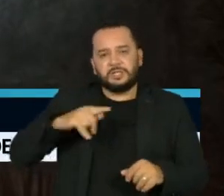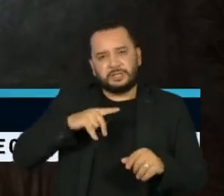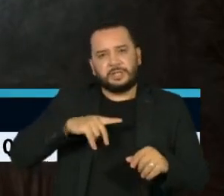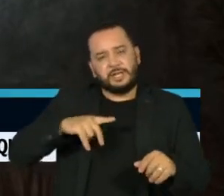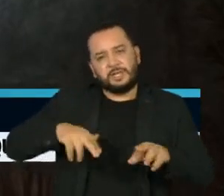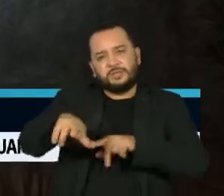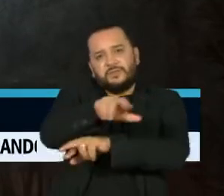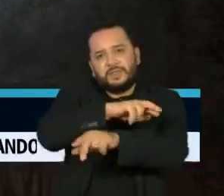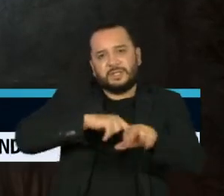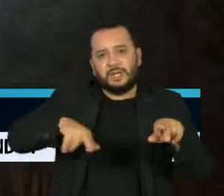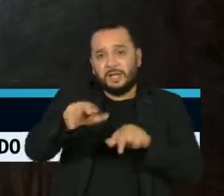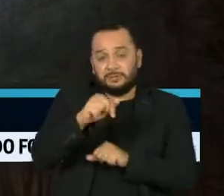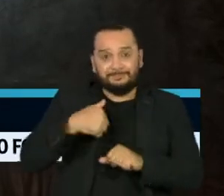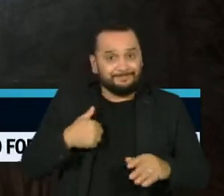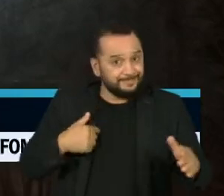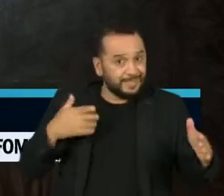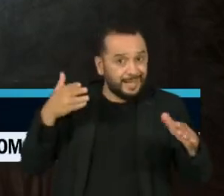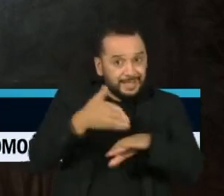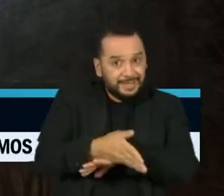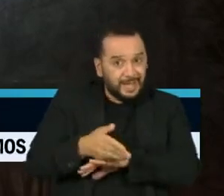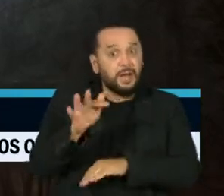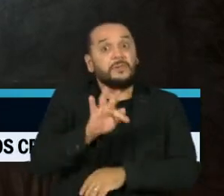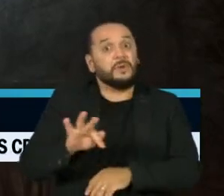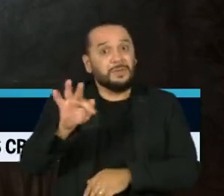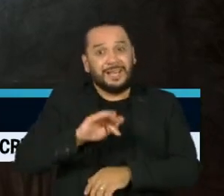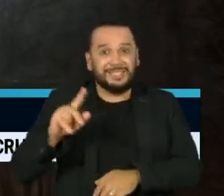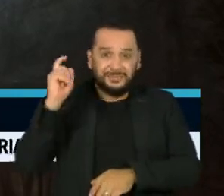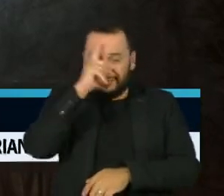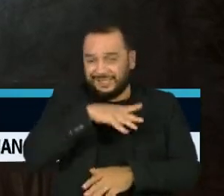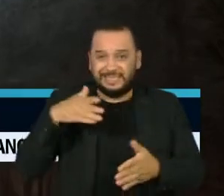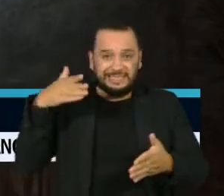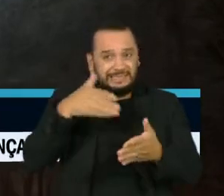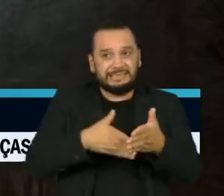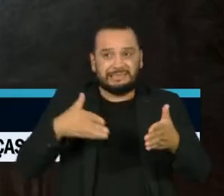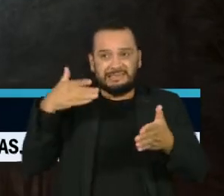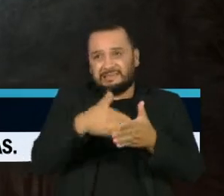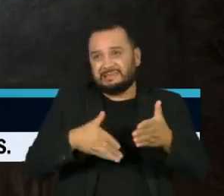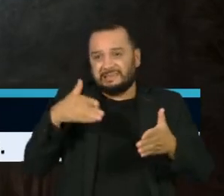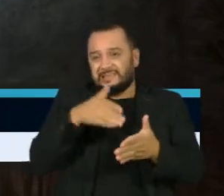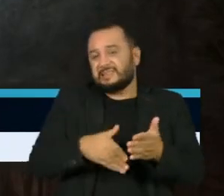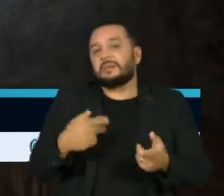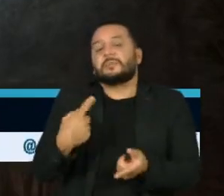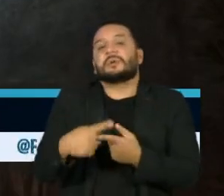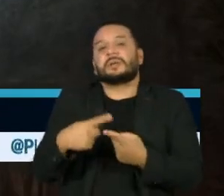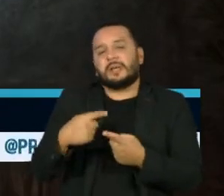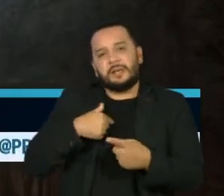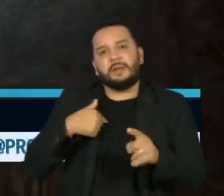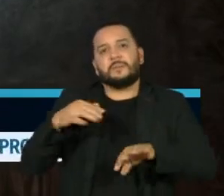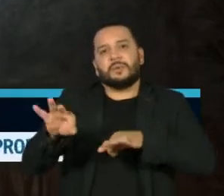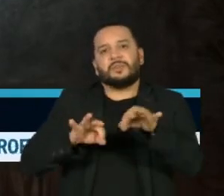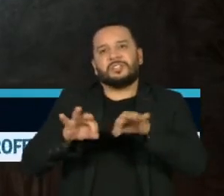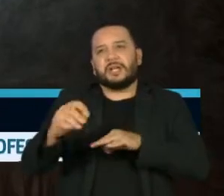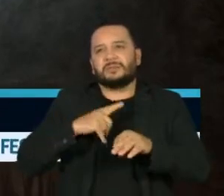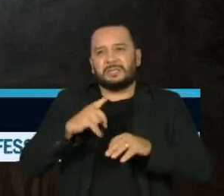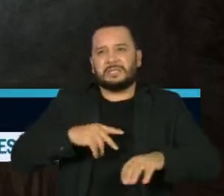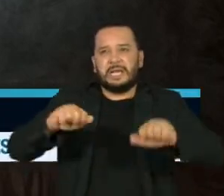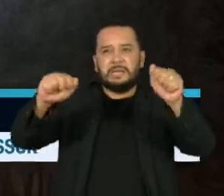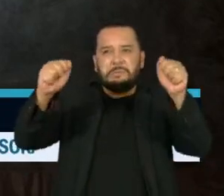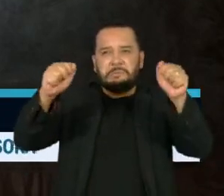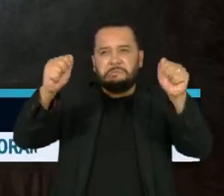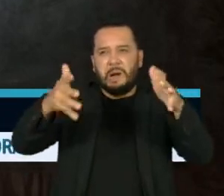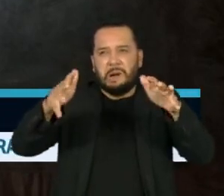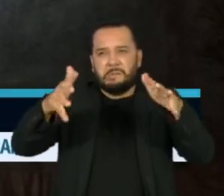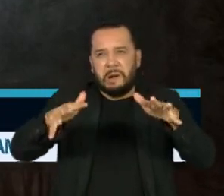tem ficado cada vez mais limitado para estes estudantes, visto que o programa vem sofrendo desmontes mais significativos desde